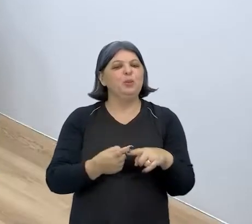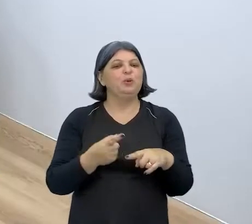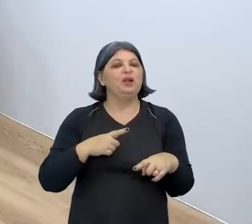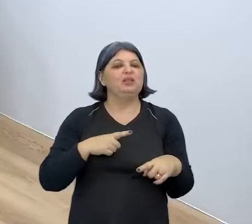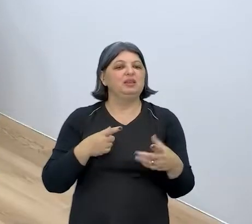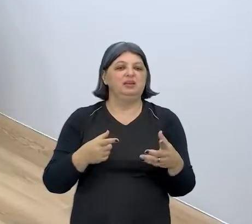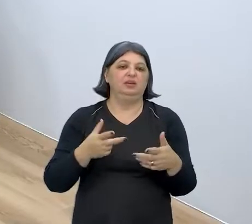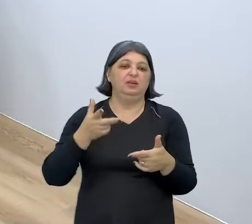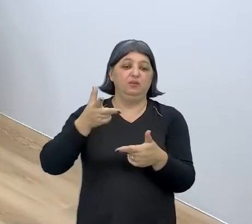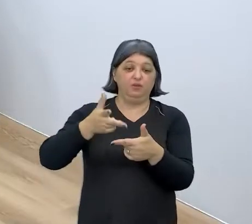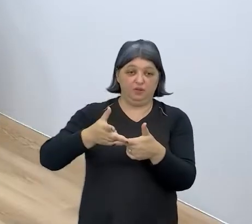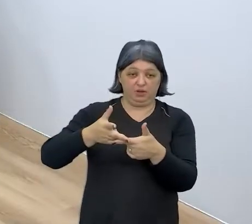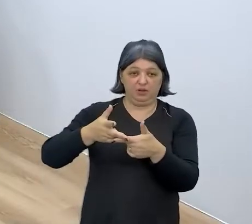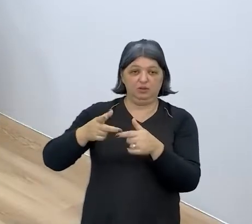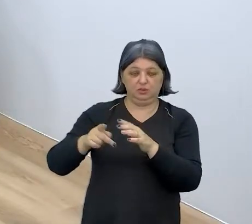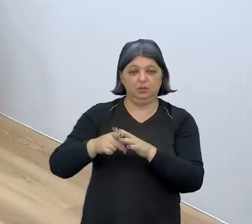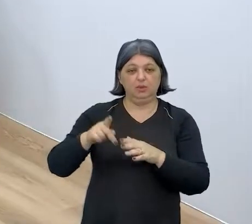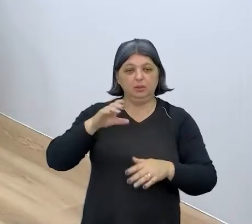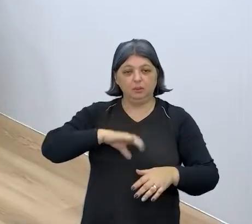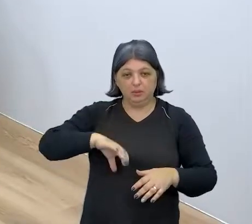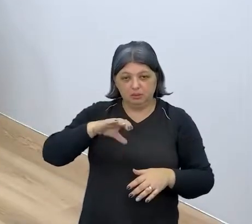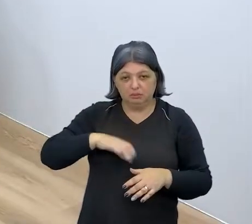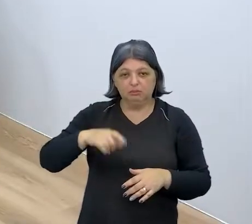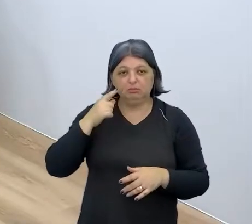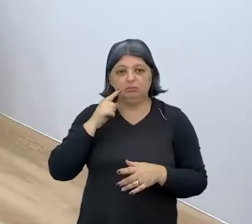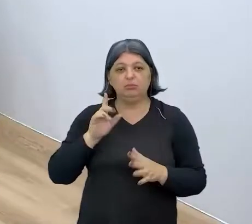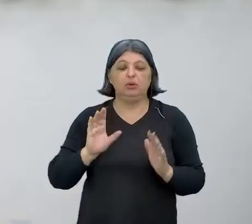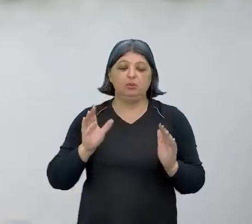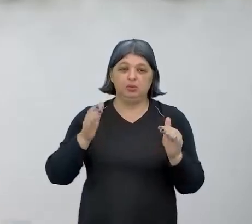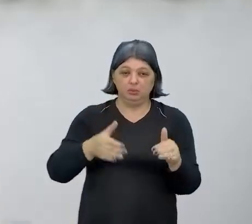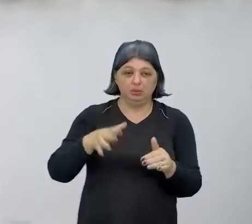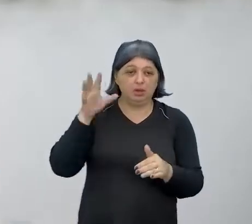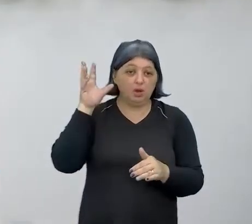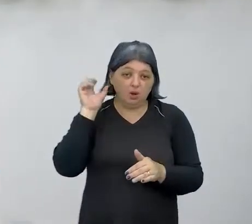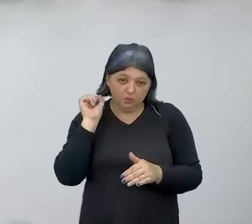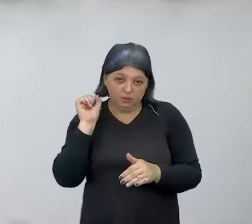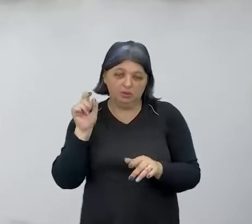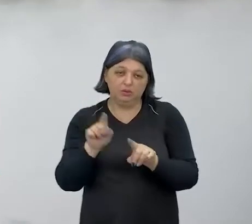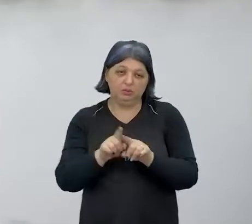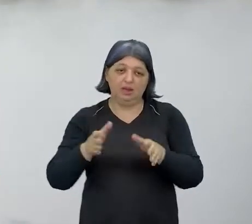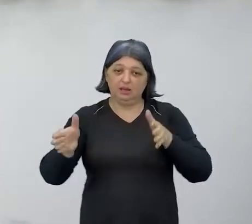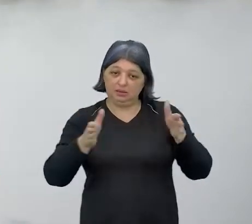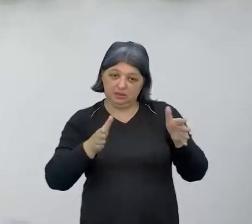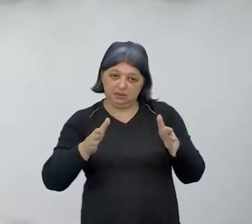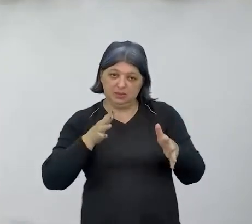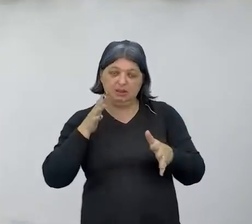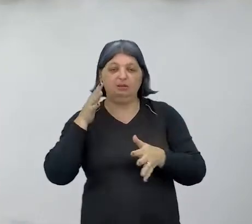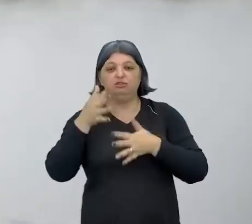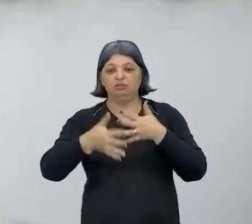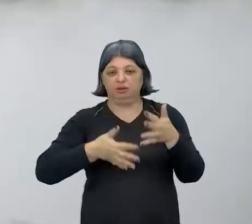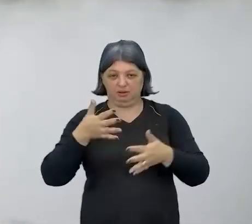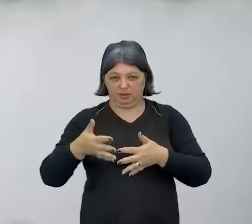hoje são vídeos, lá em português, pensado para o público ouvinte, que tem acessibilidade em libras. É diferente de você fazer algo